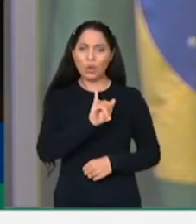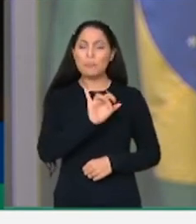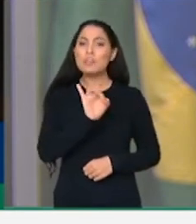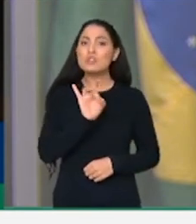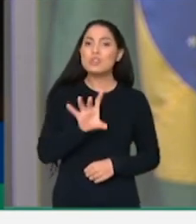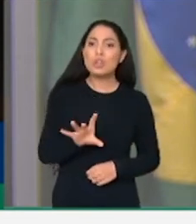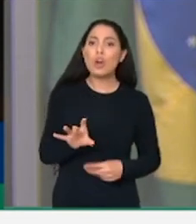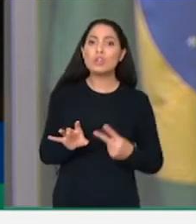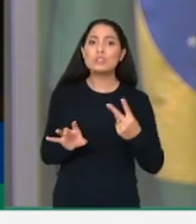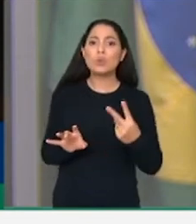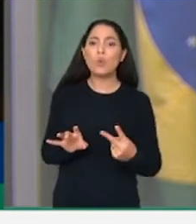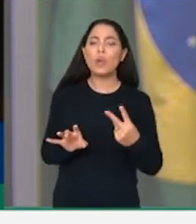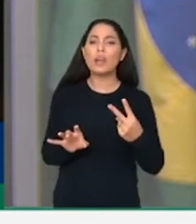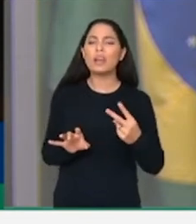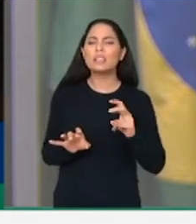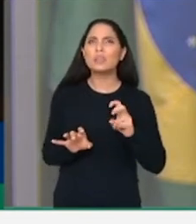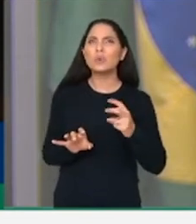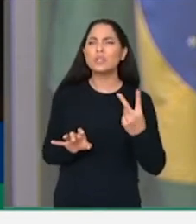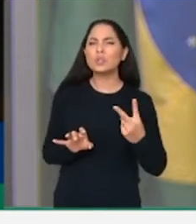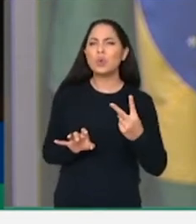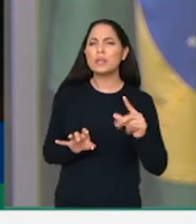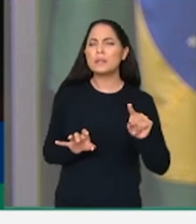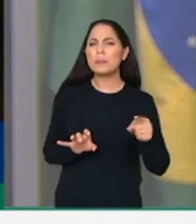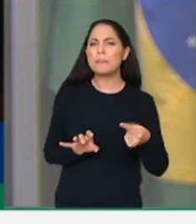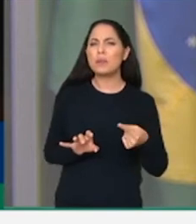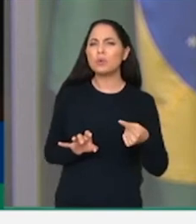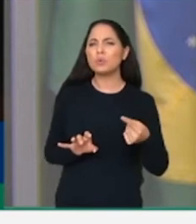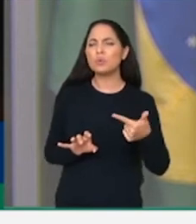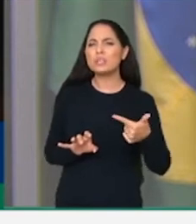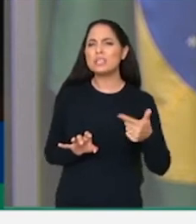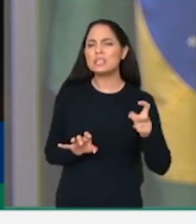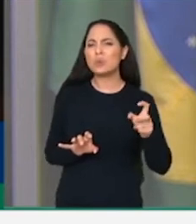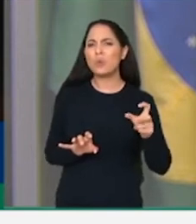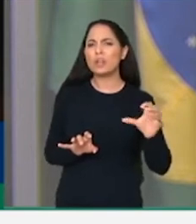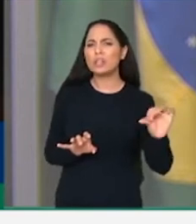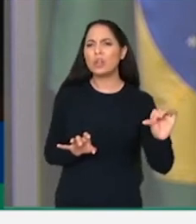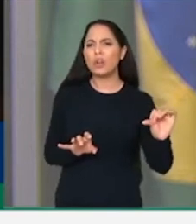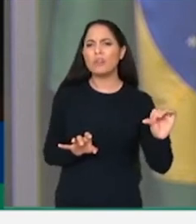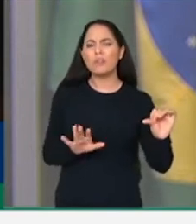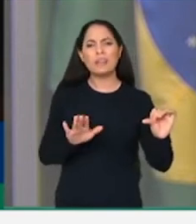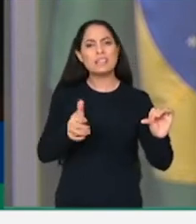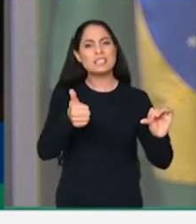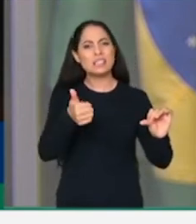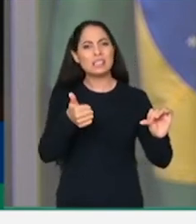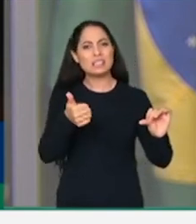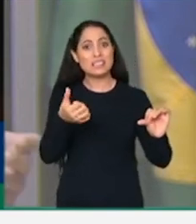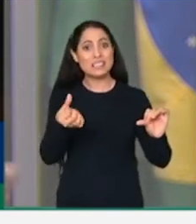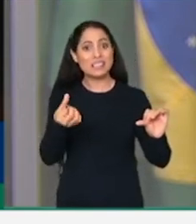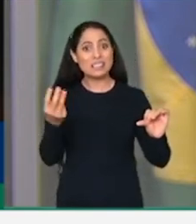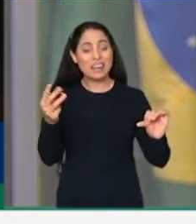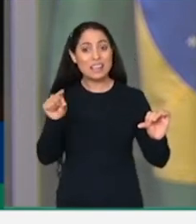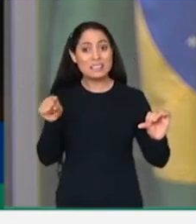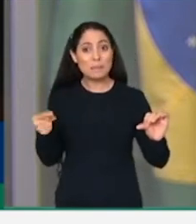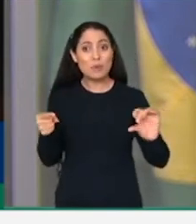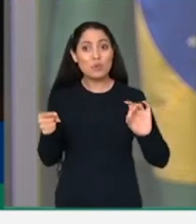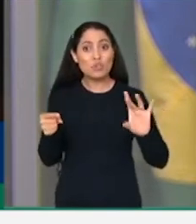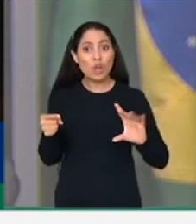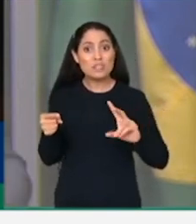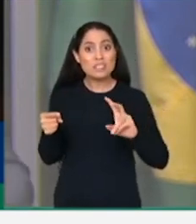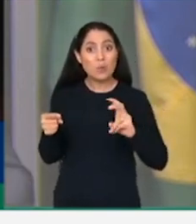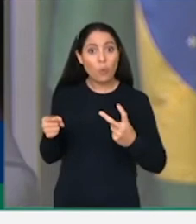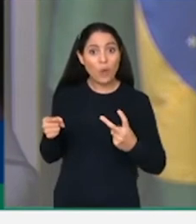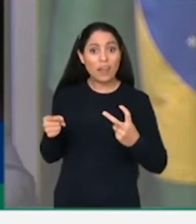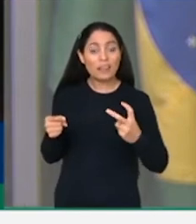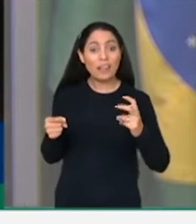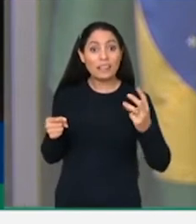.259. Das 163.000, 52.000 foram aplicadas. E